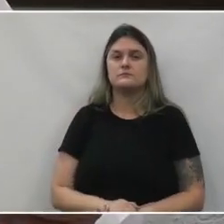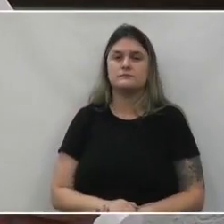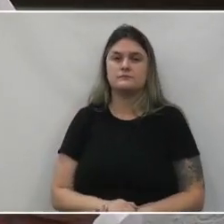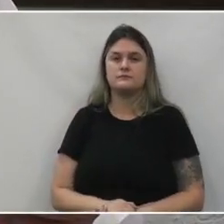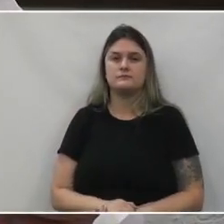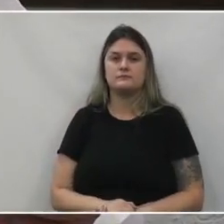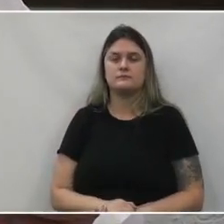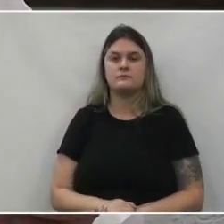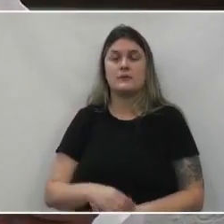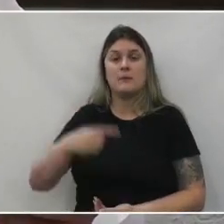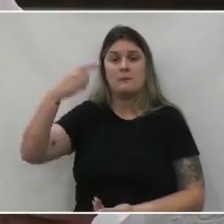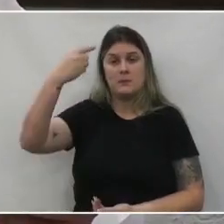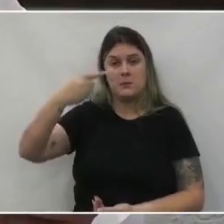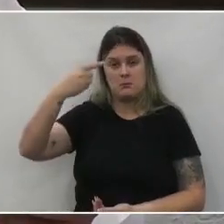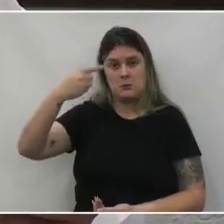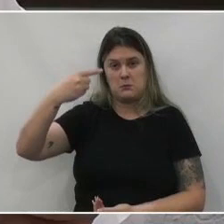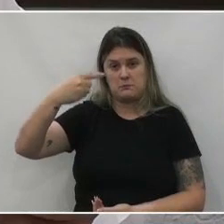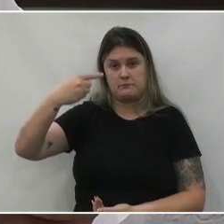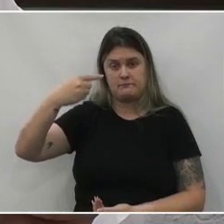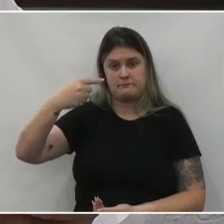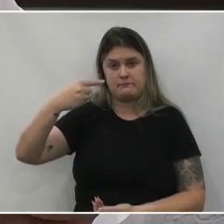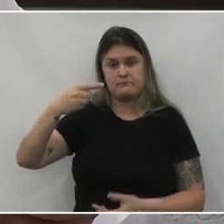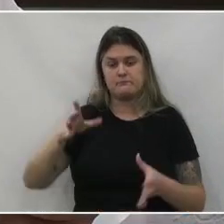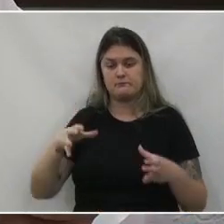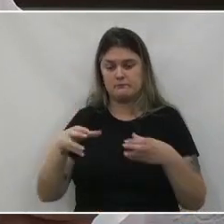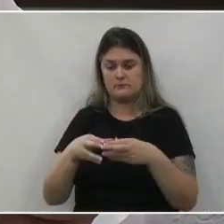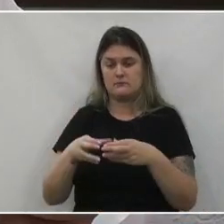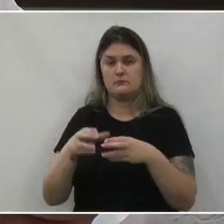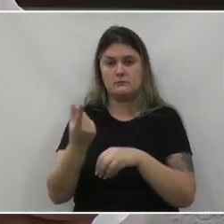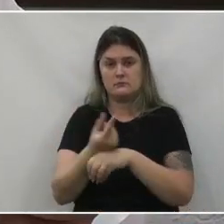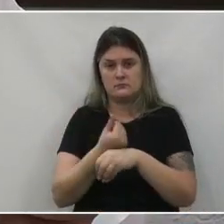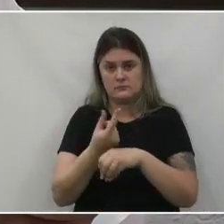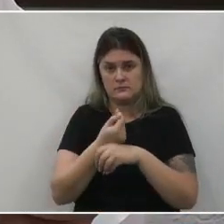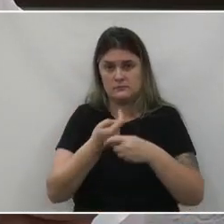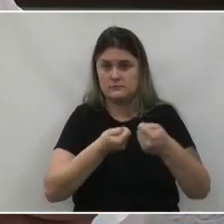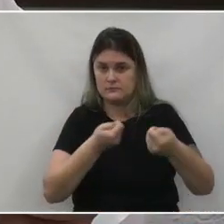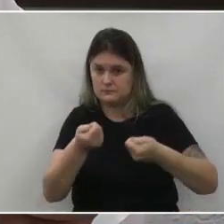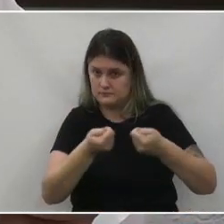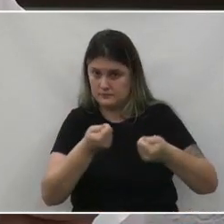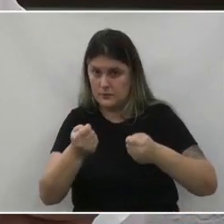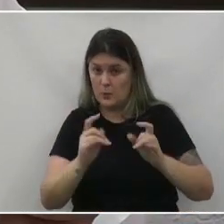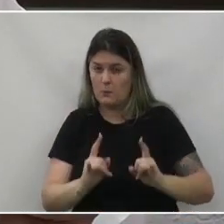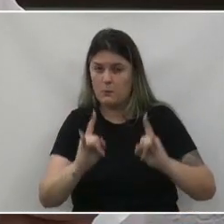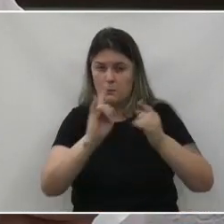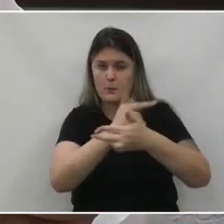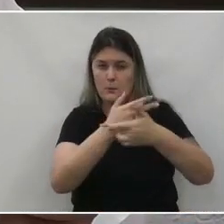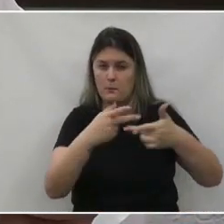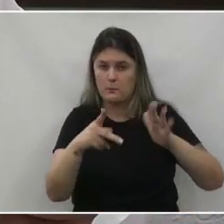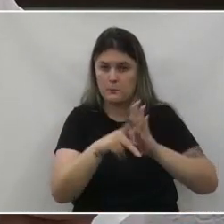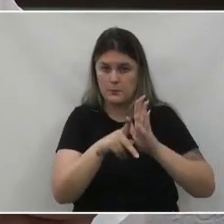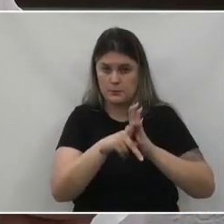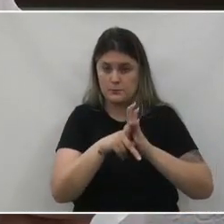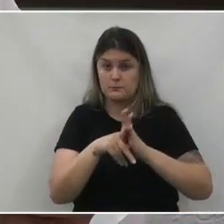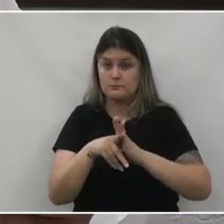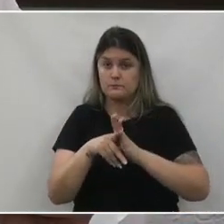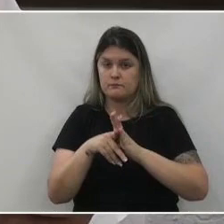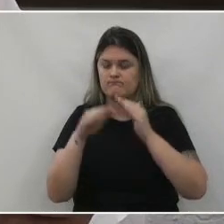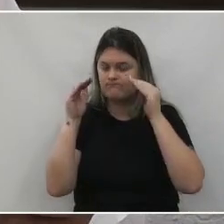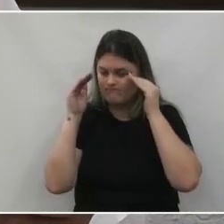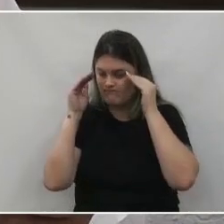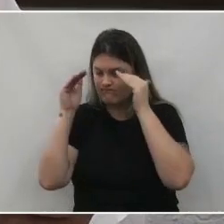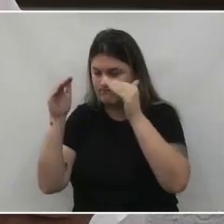1 do cabimento a comissão de finanças orçamento e patrimônio atendendo a previsão legal e